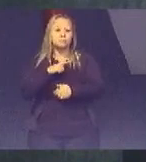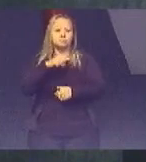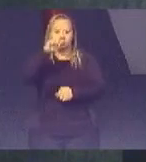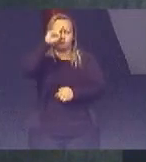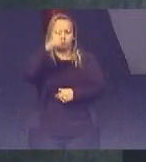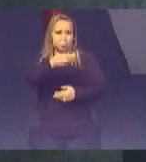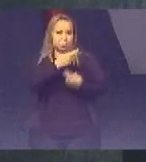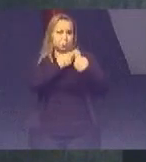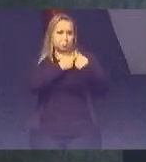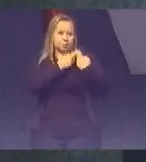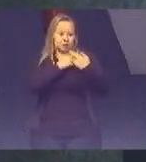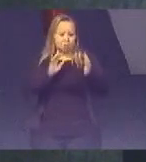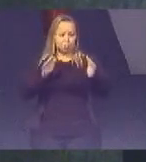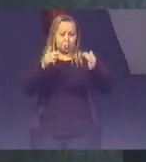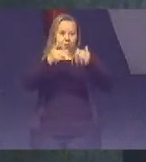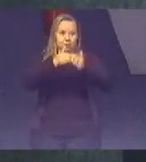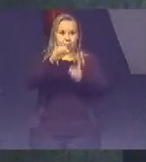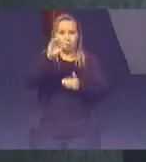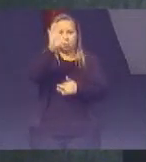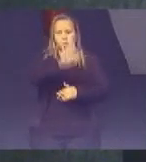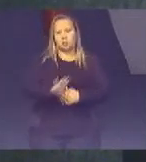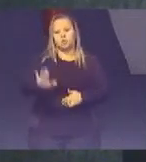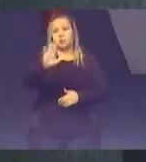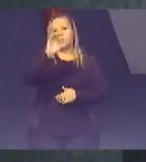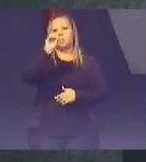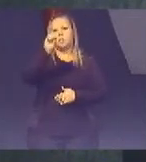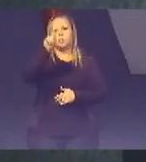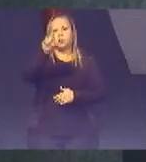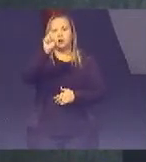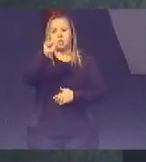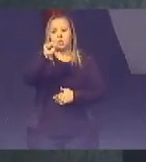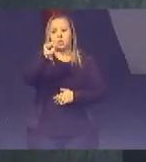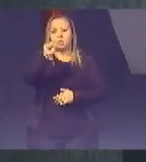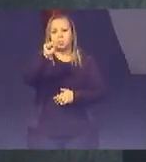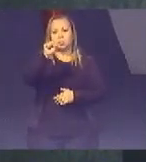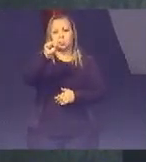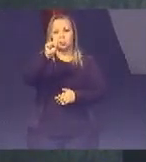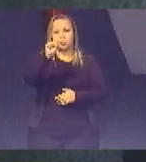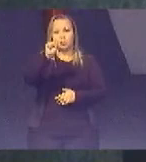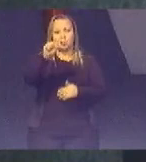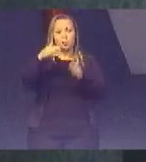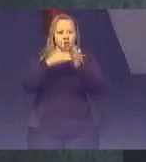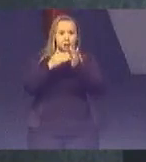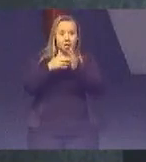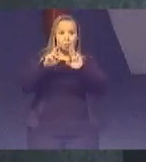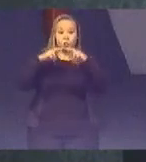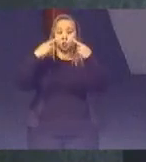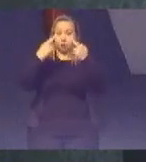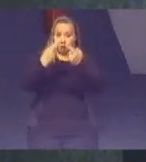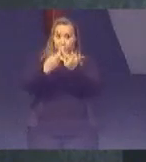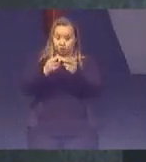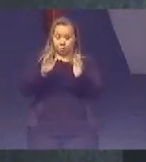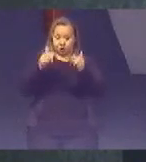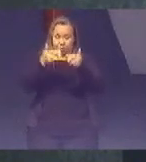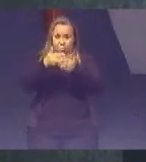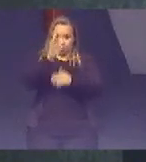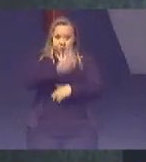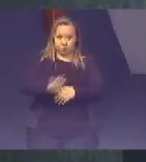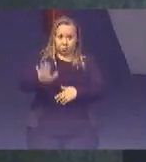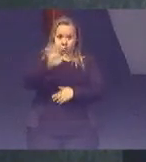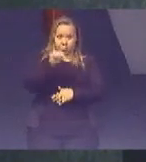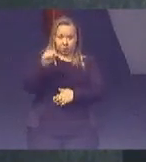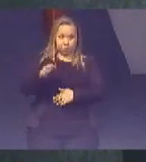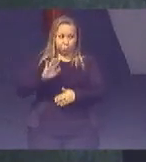Comissão Nacional Dos ODS Nós entregamos Isso foi apresentado E na última Ou penúltima Reunião Da Comissão Nacional Isso foi